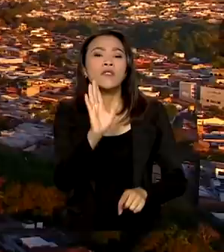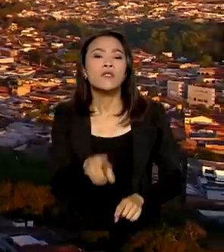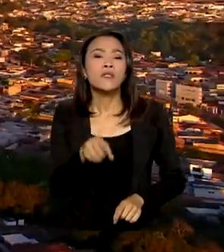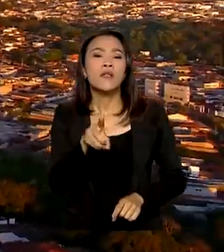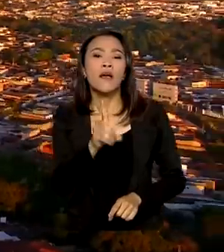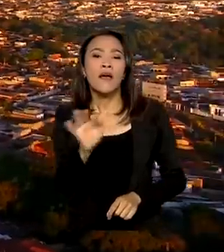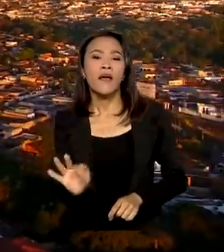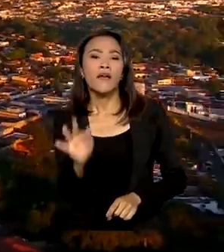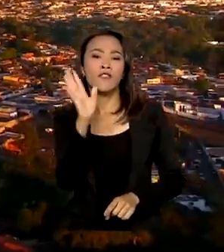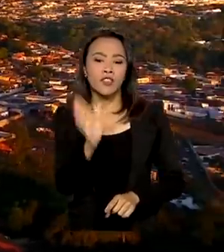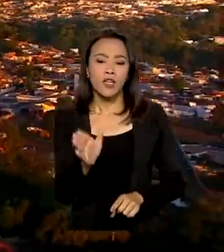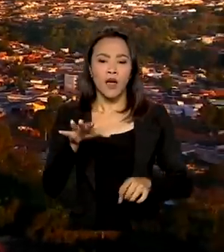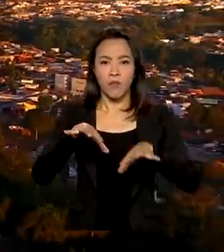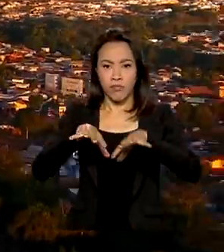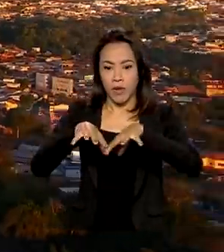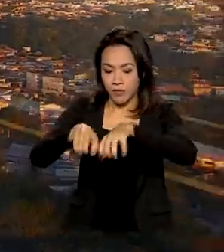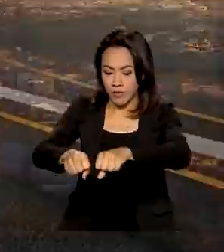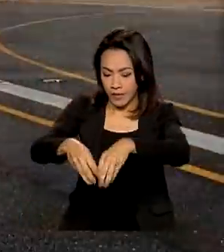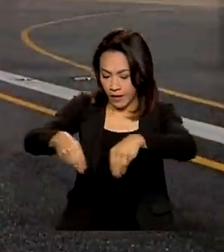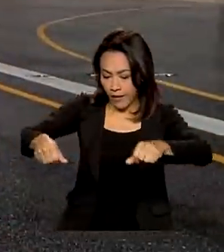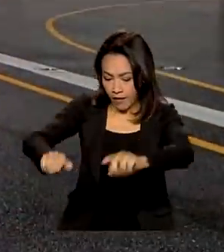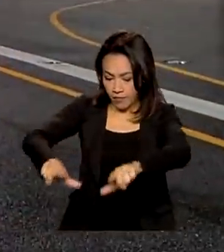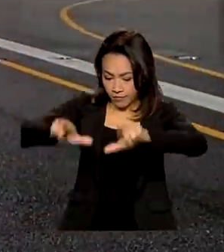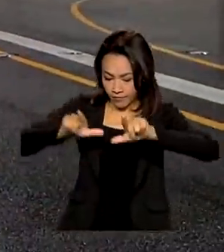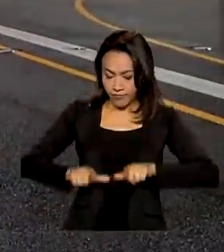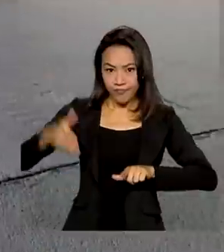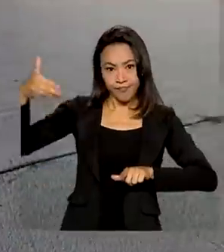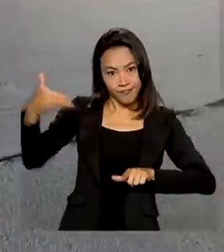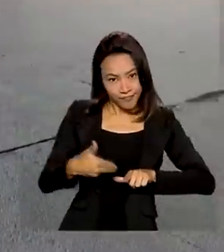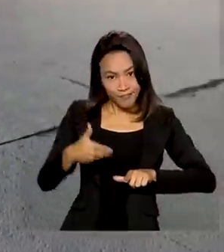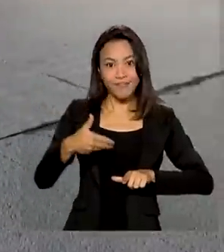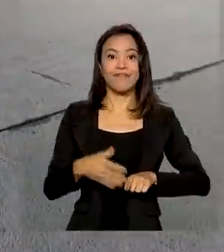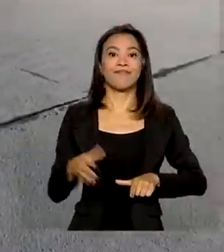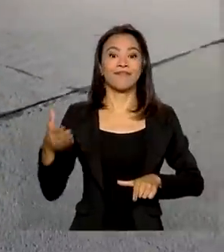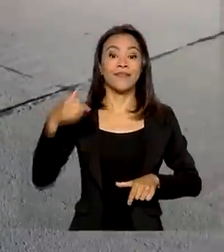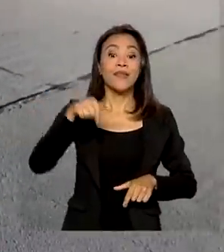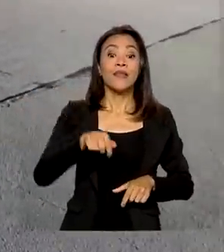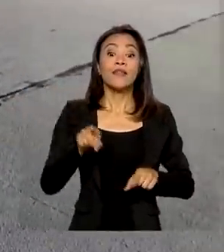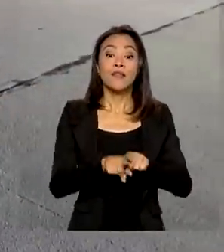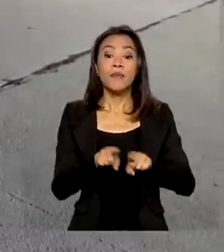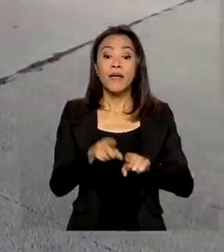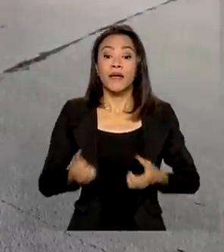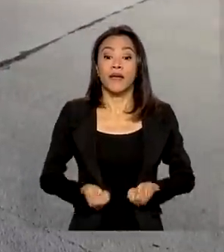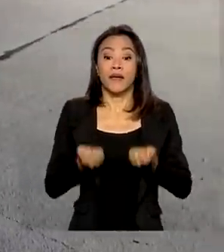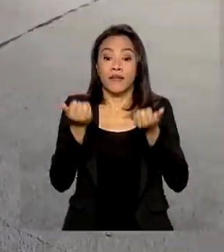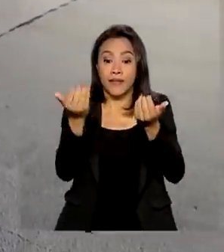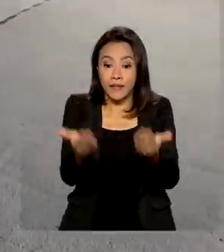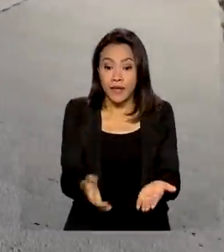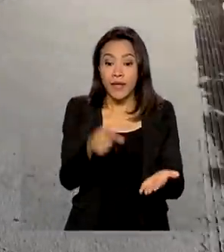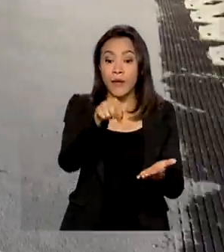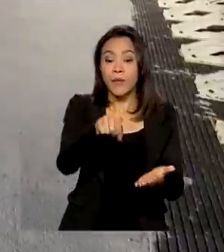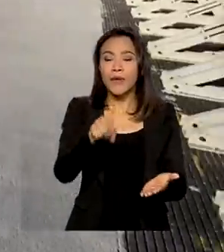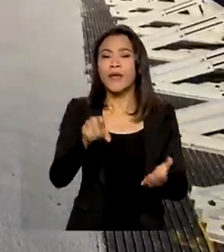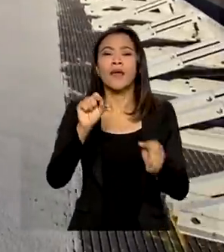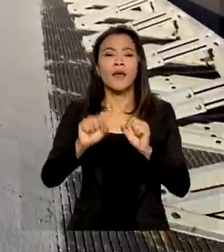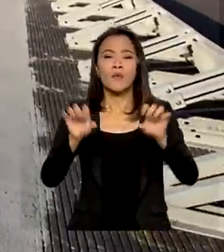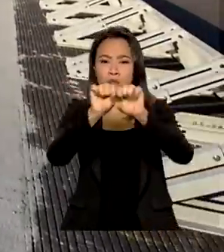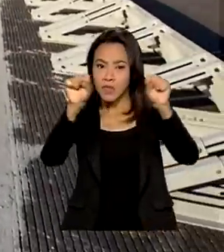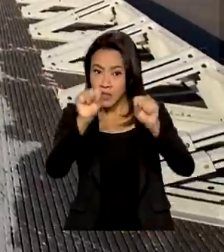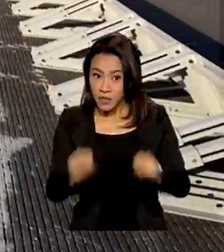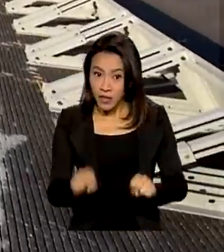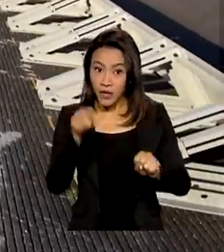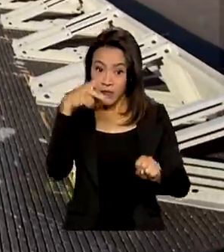de terras em áreas do DF. Governo Federal entrega novo sistema de desaceleração de aeronaves em